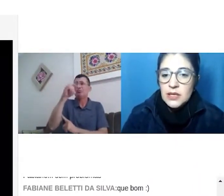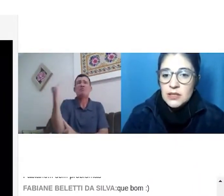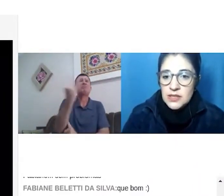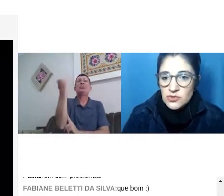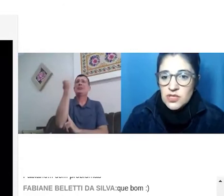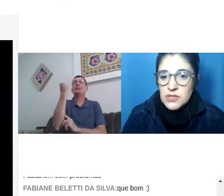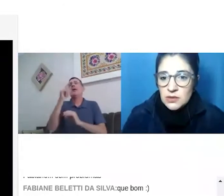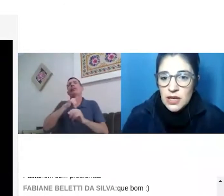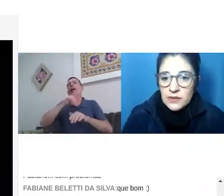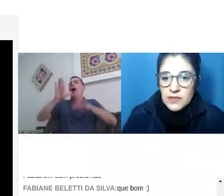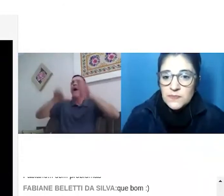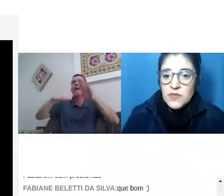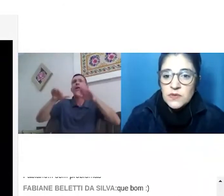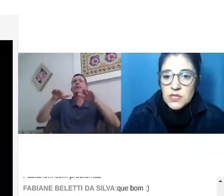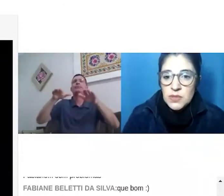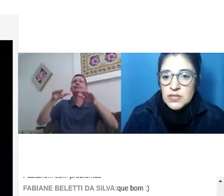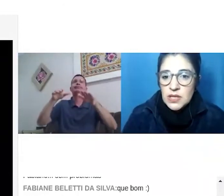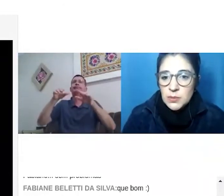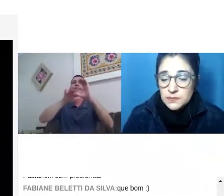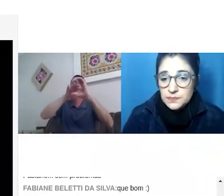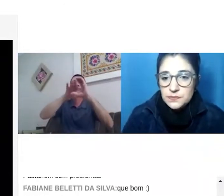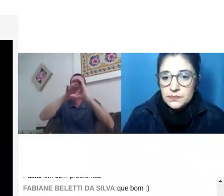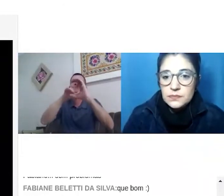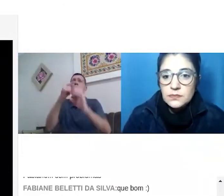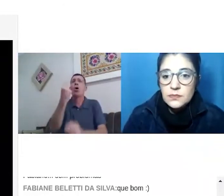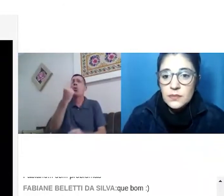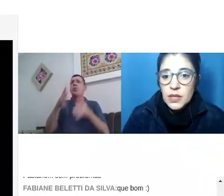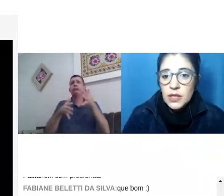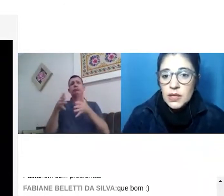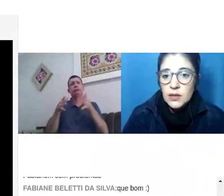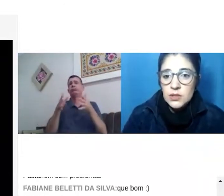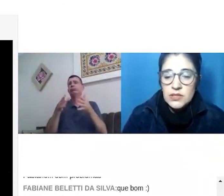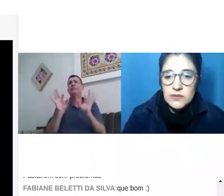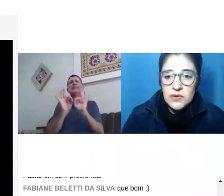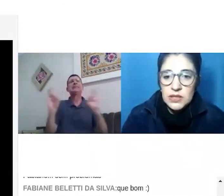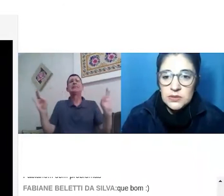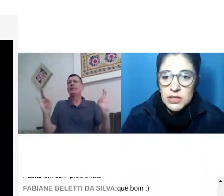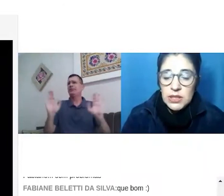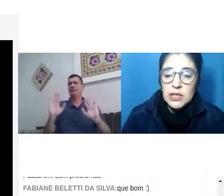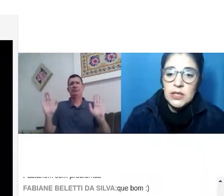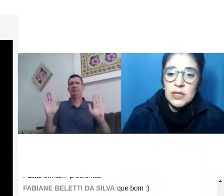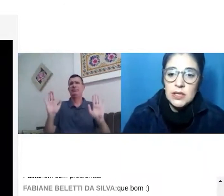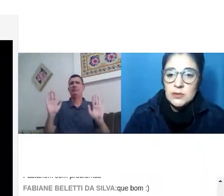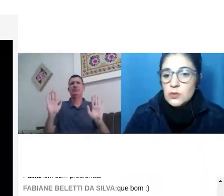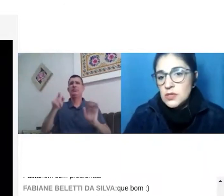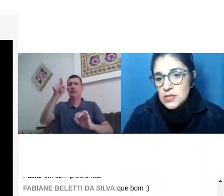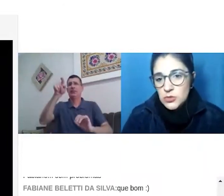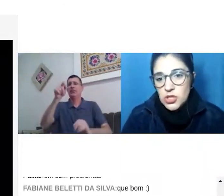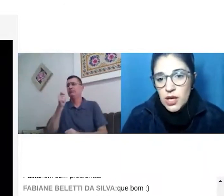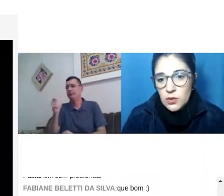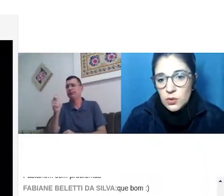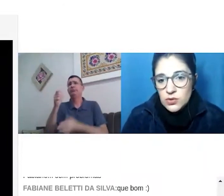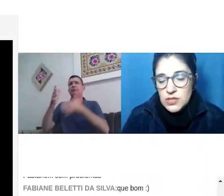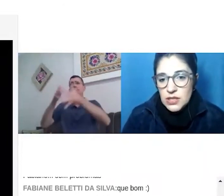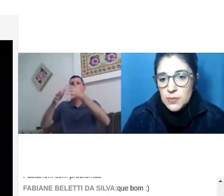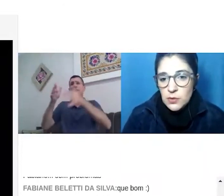sejam sempre saudáveis. Vocês percebam que, quando eu estava falando ali no sistema de